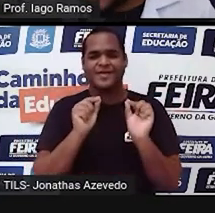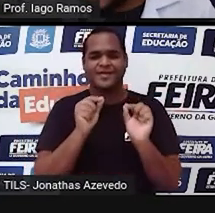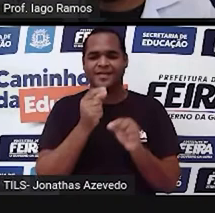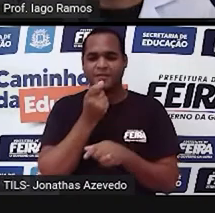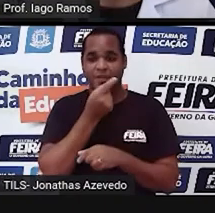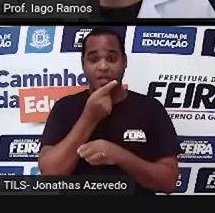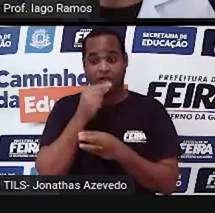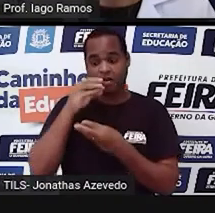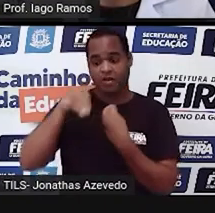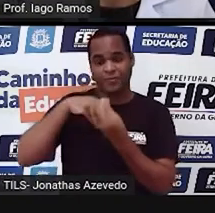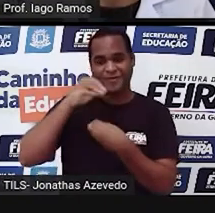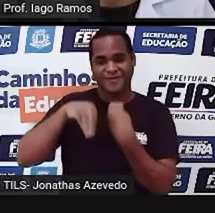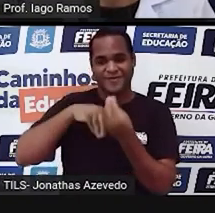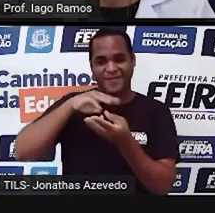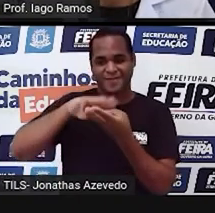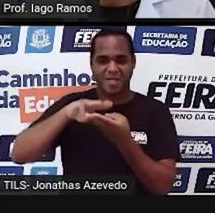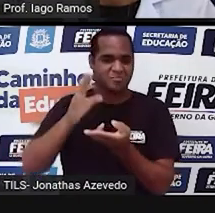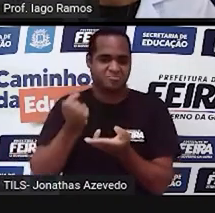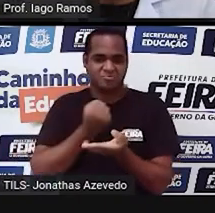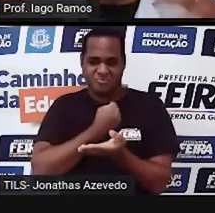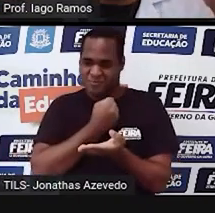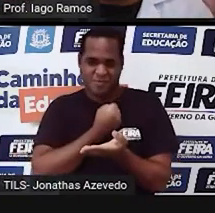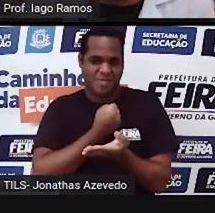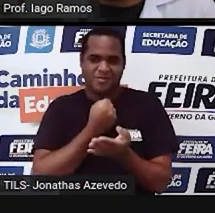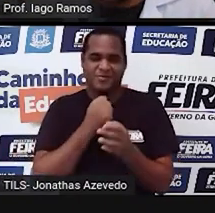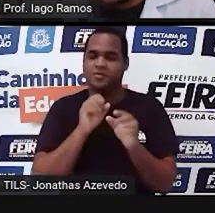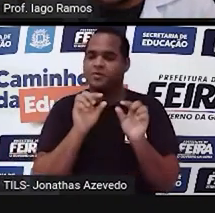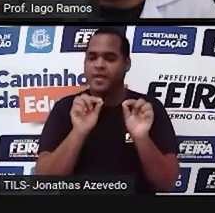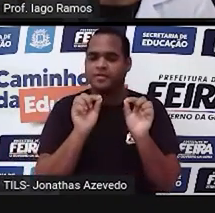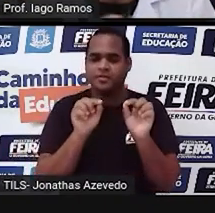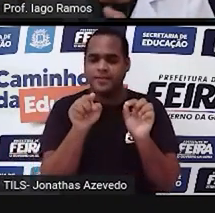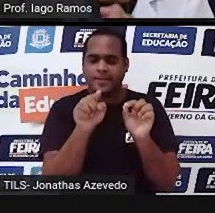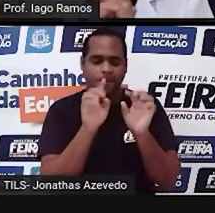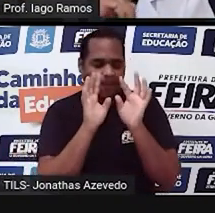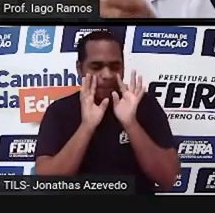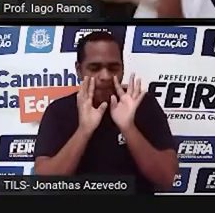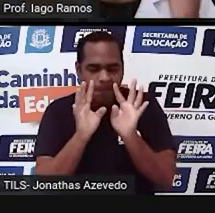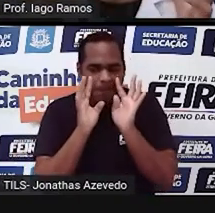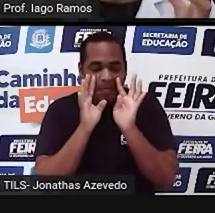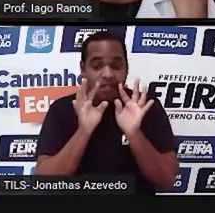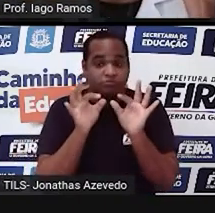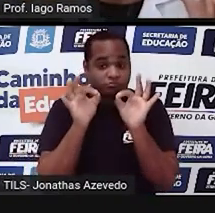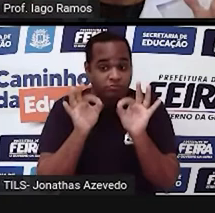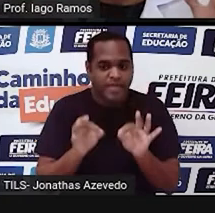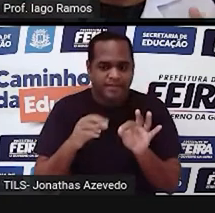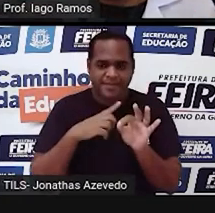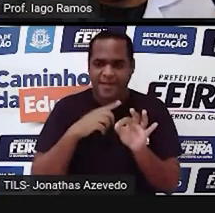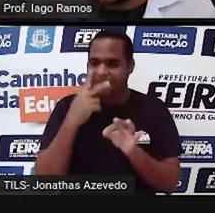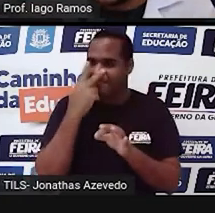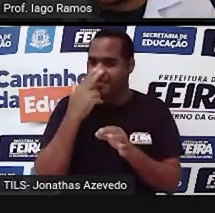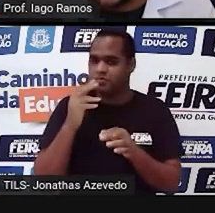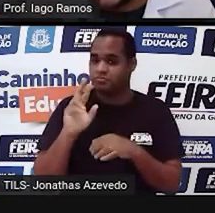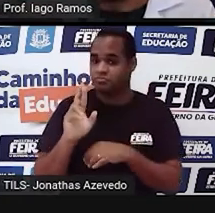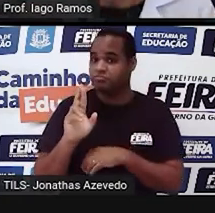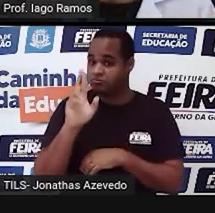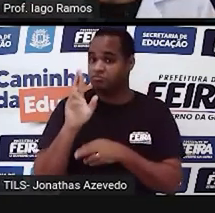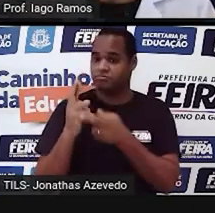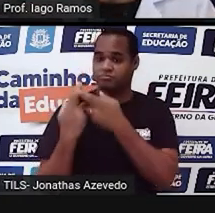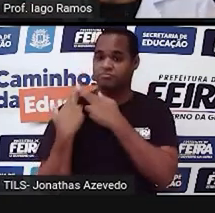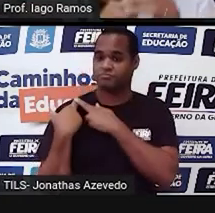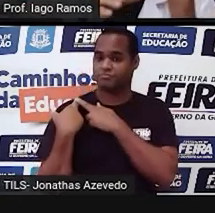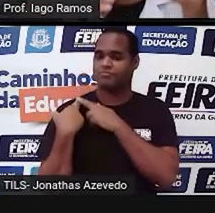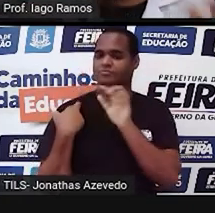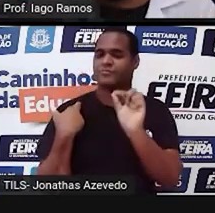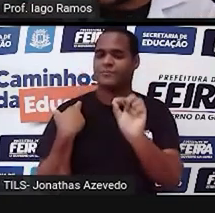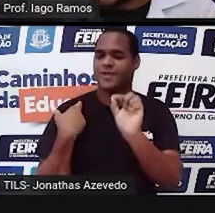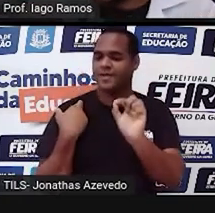matemática, envolvendo número, tá? E atenção, certo? Nós não vamos nos responsabilizar se